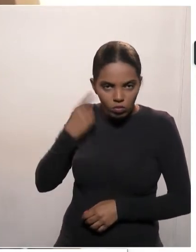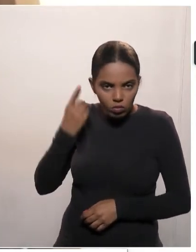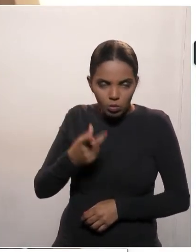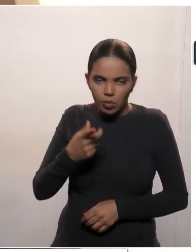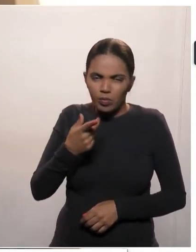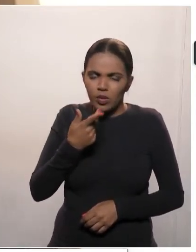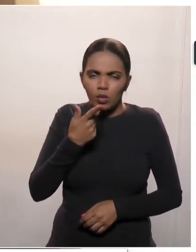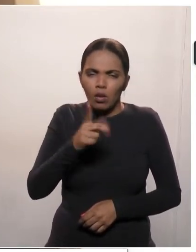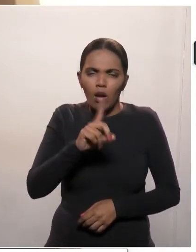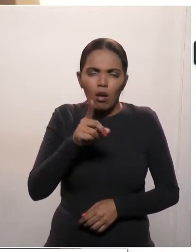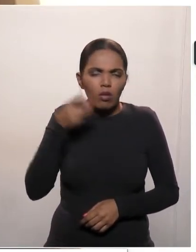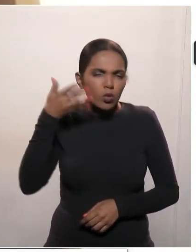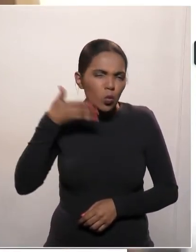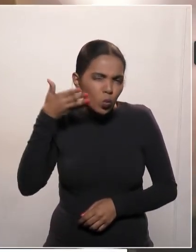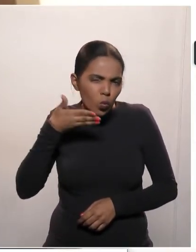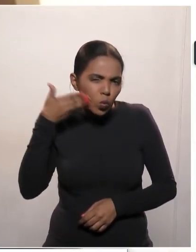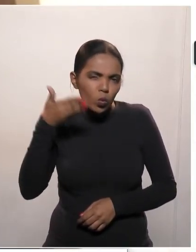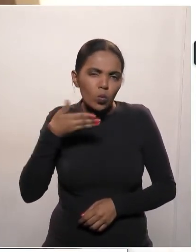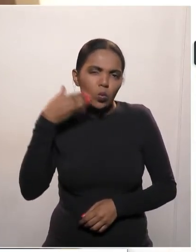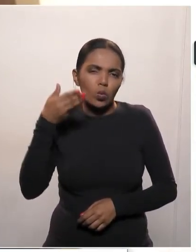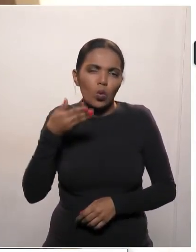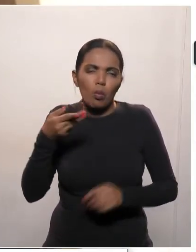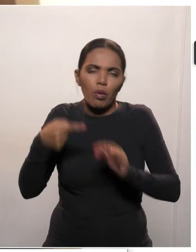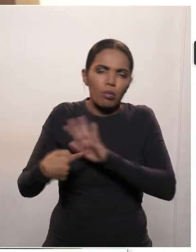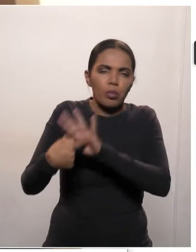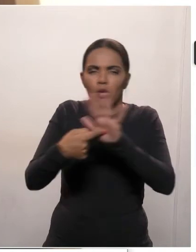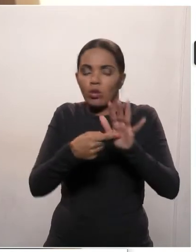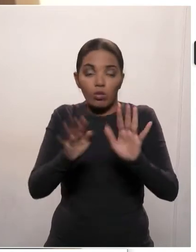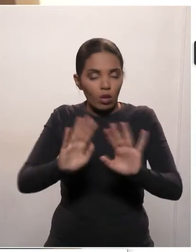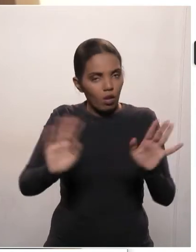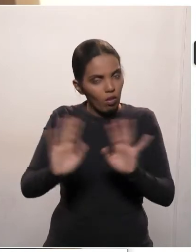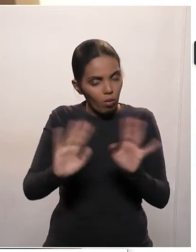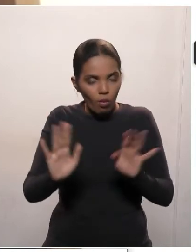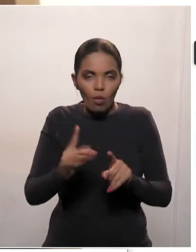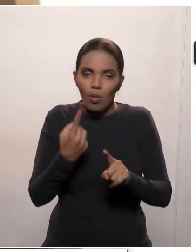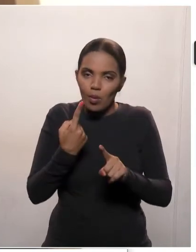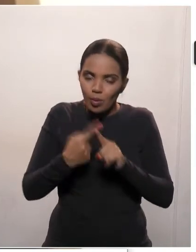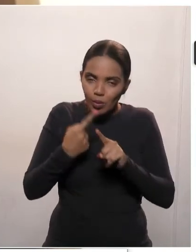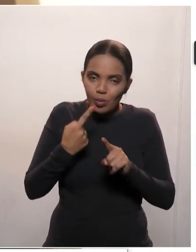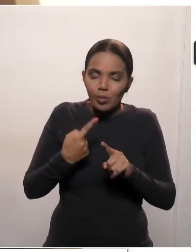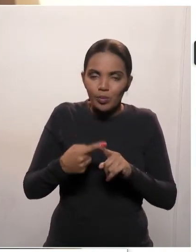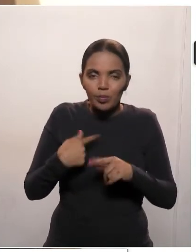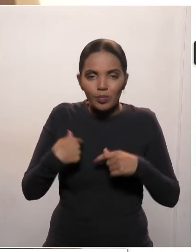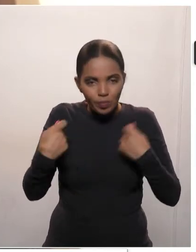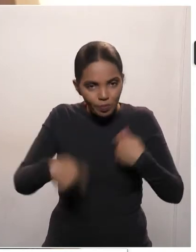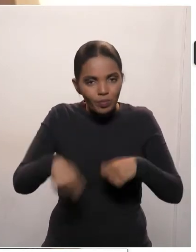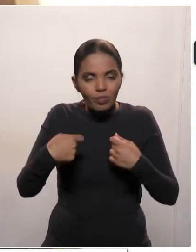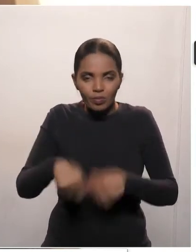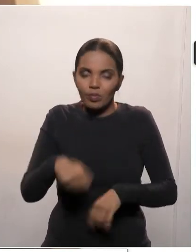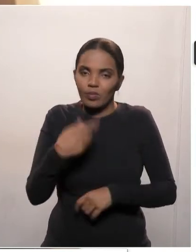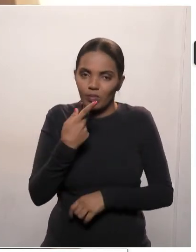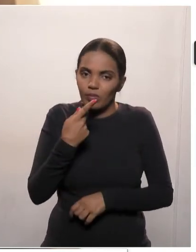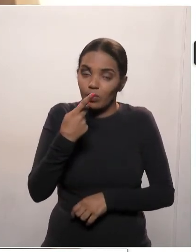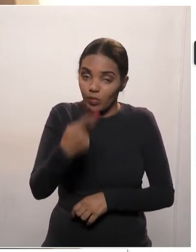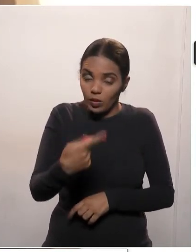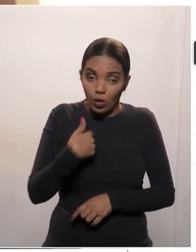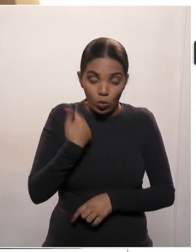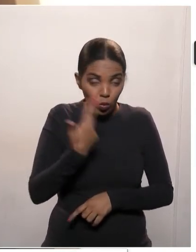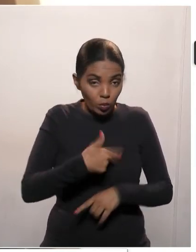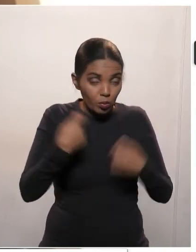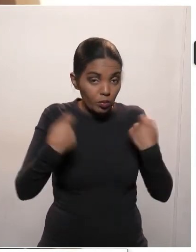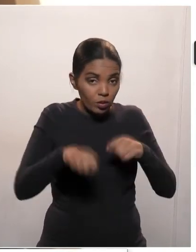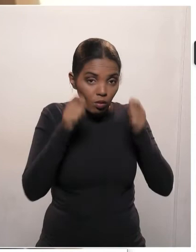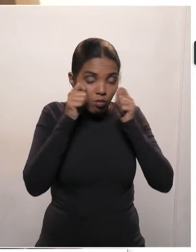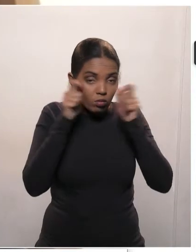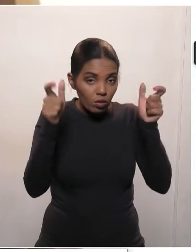discurso para publicizar, nem não é isso, mas é preciso que nós prestemos muita atenção e